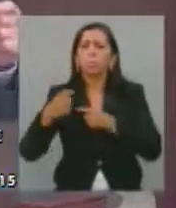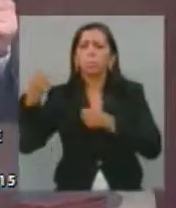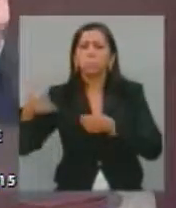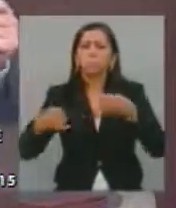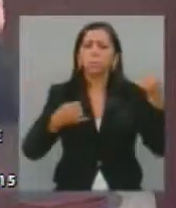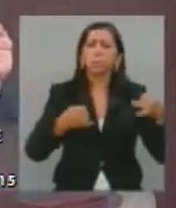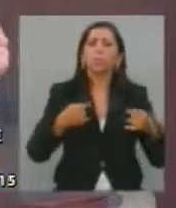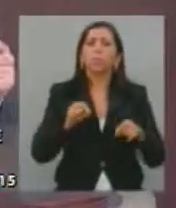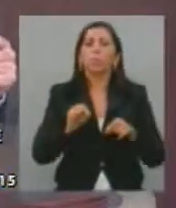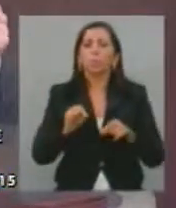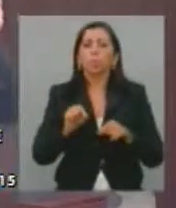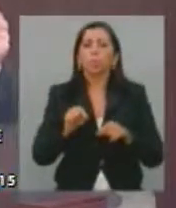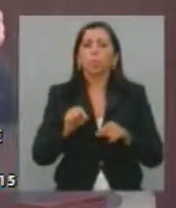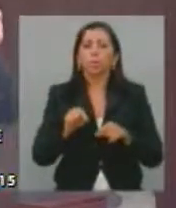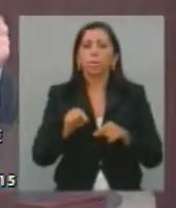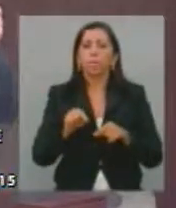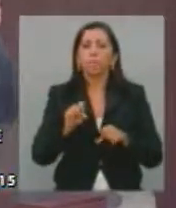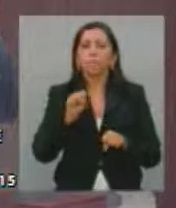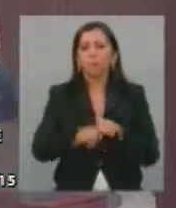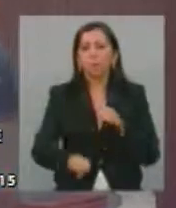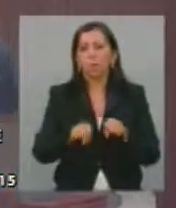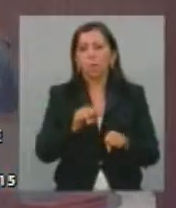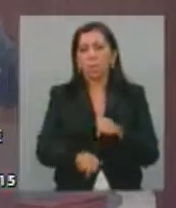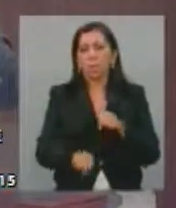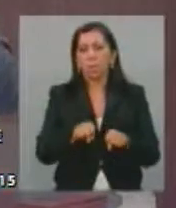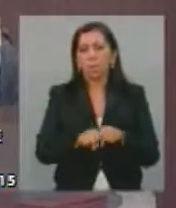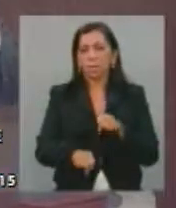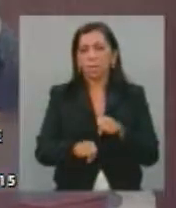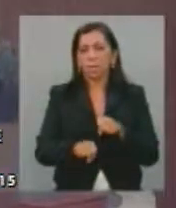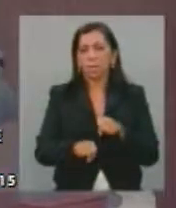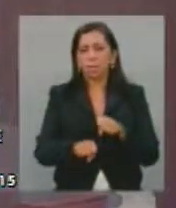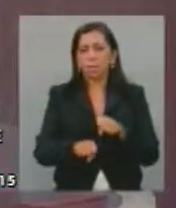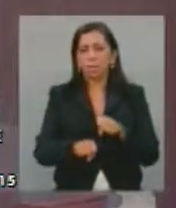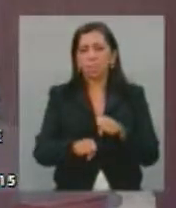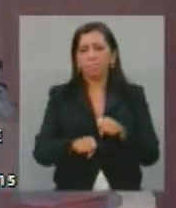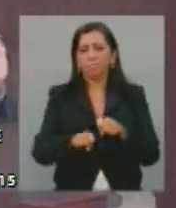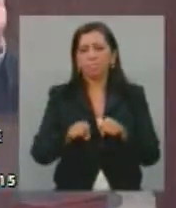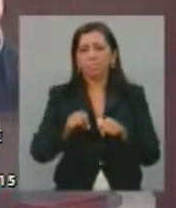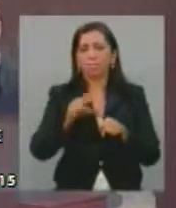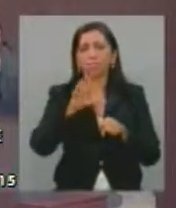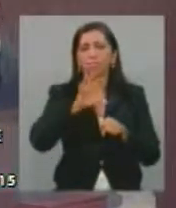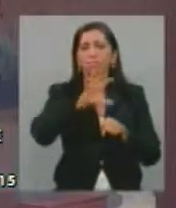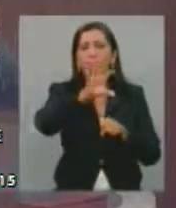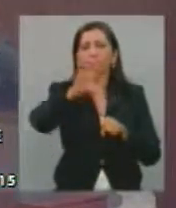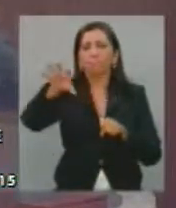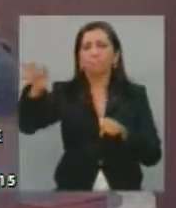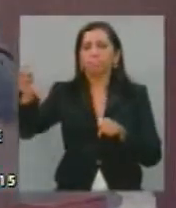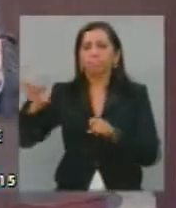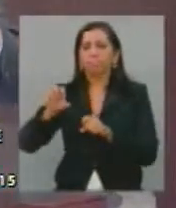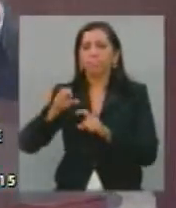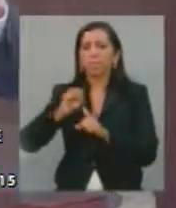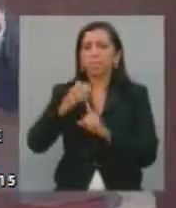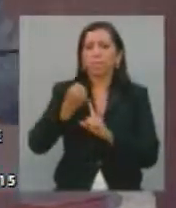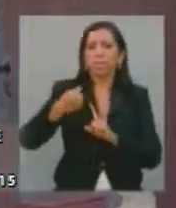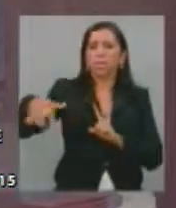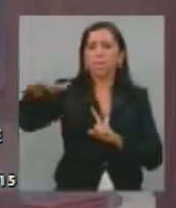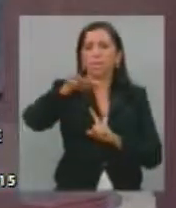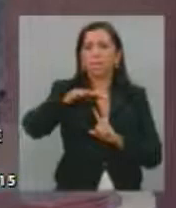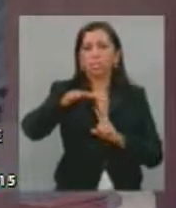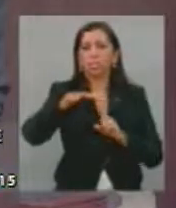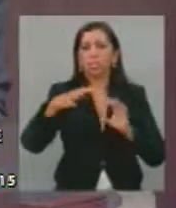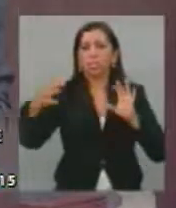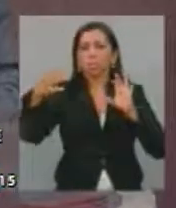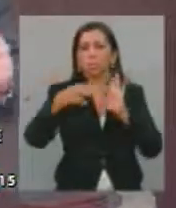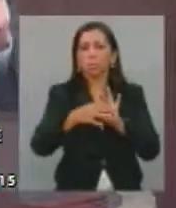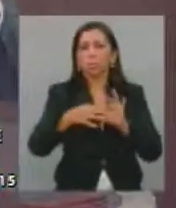Isso se chama violência institucional, é a violência cometida pelo Estado,